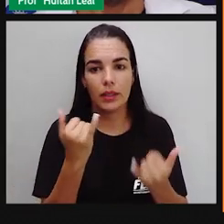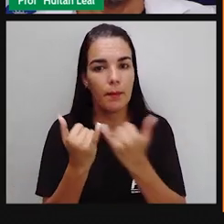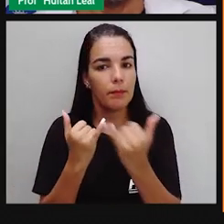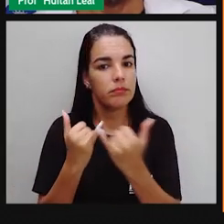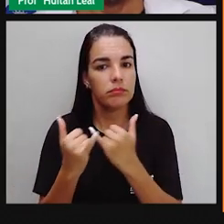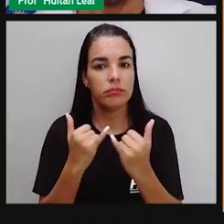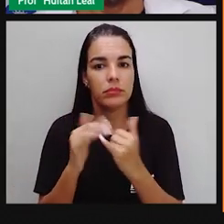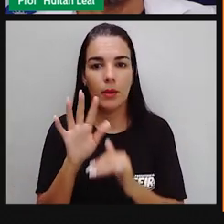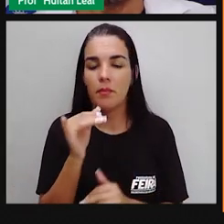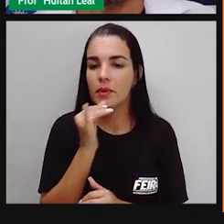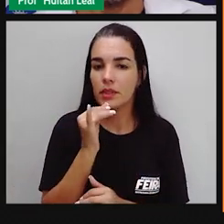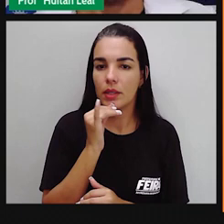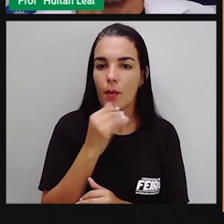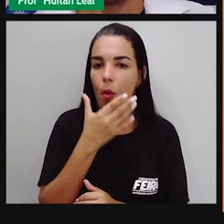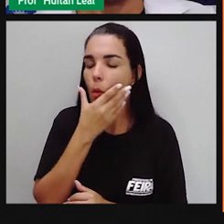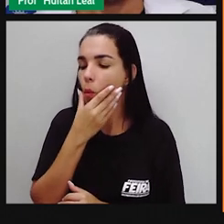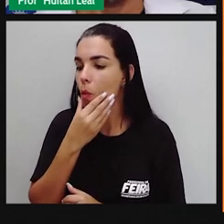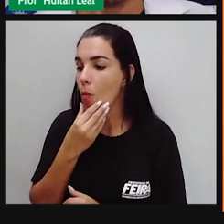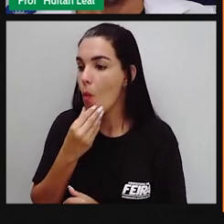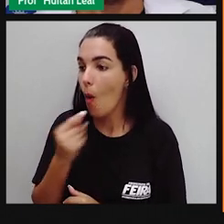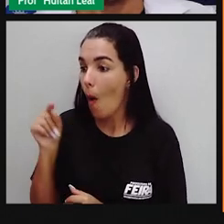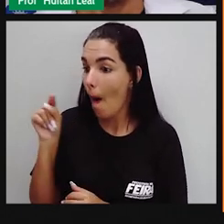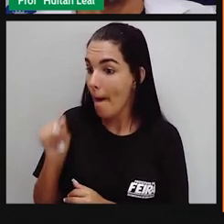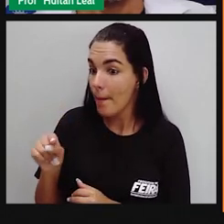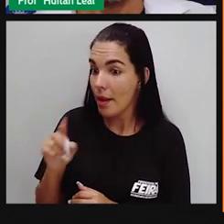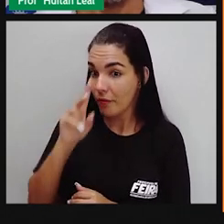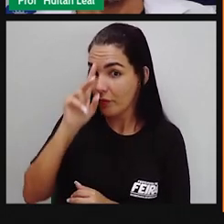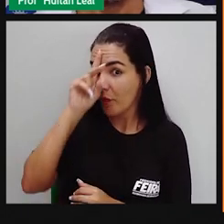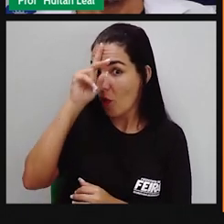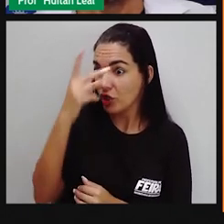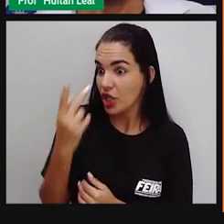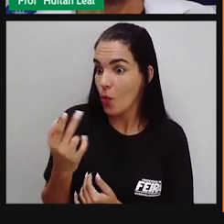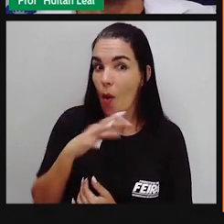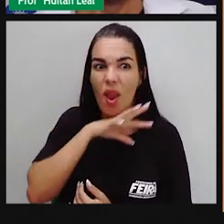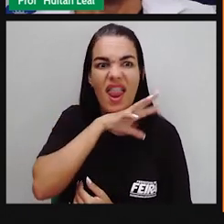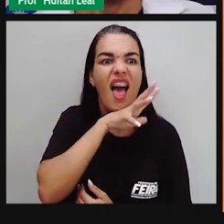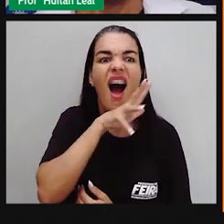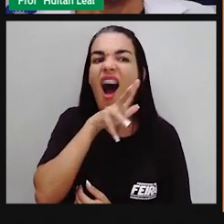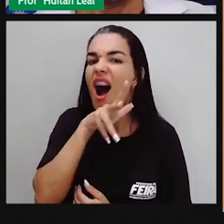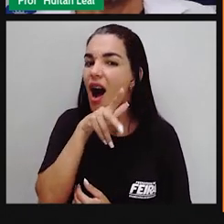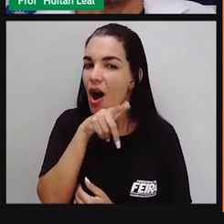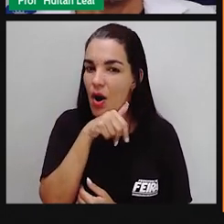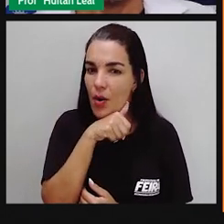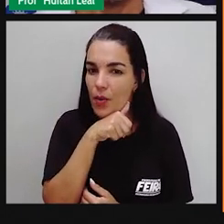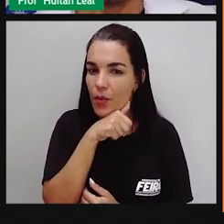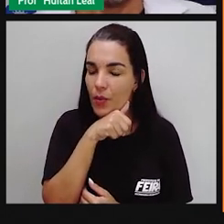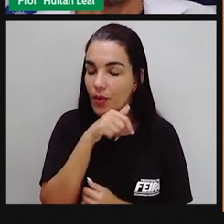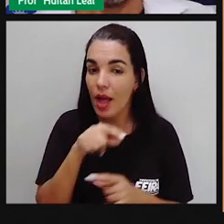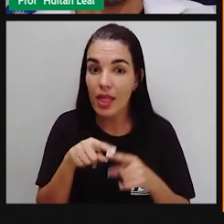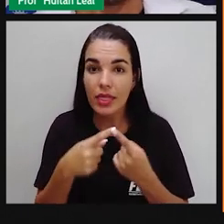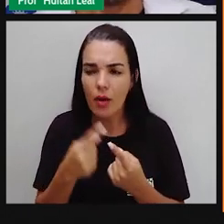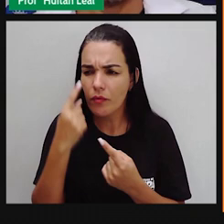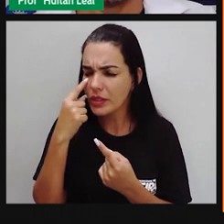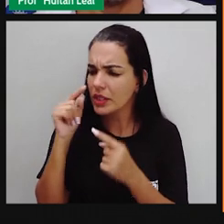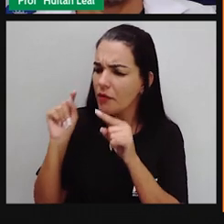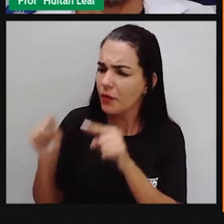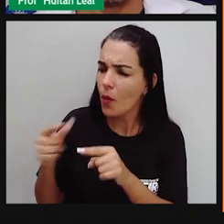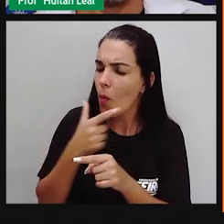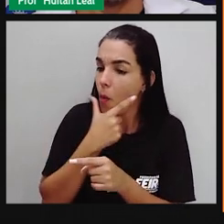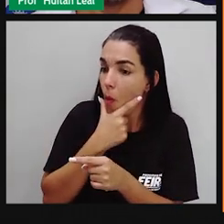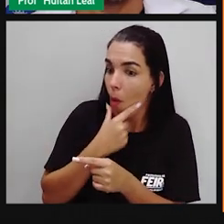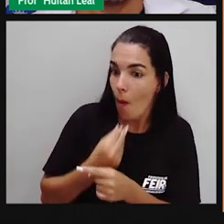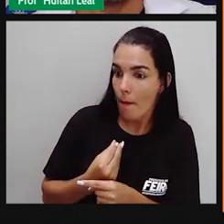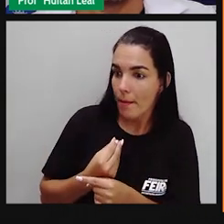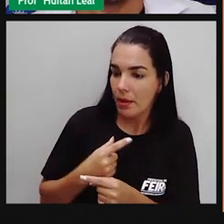si. Observe. O rapaz é forte como um leão. Você olha o rapaz, vê que ele é uma